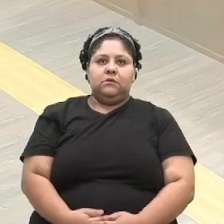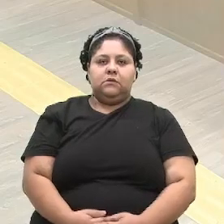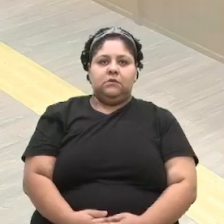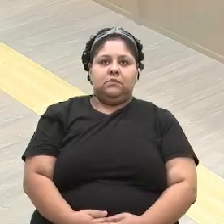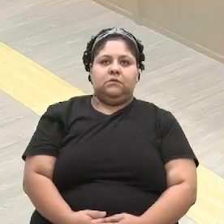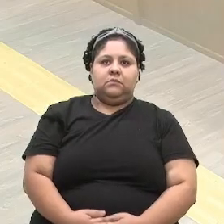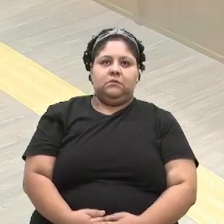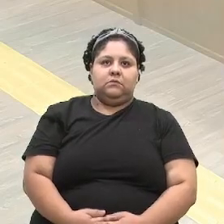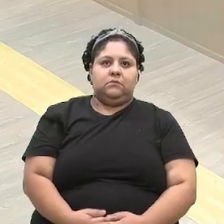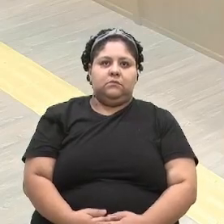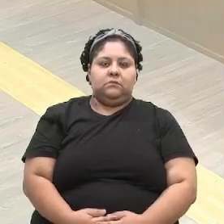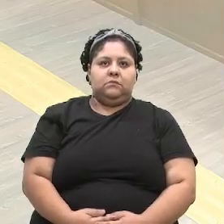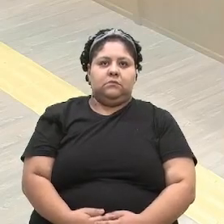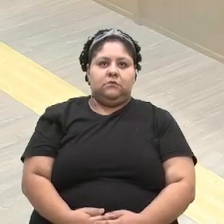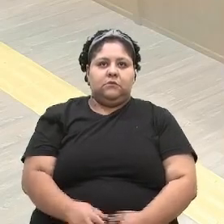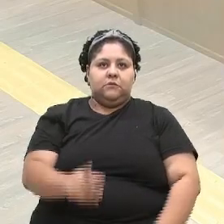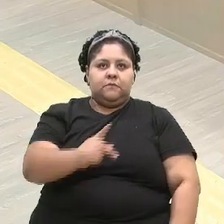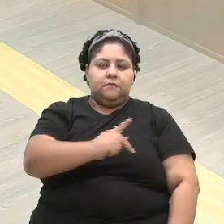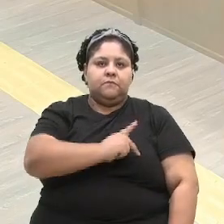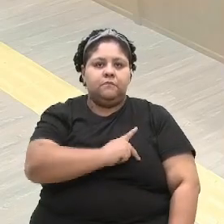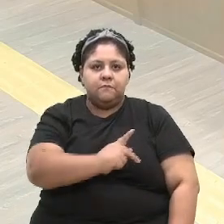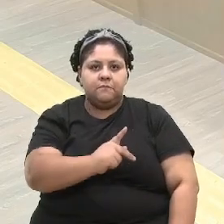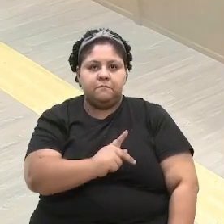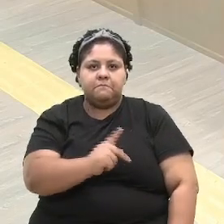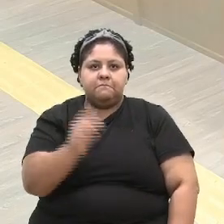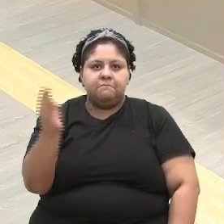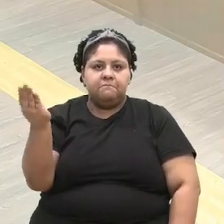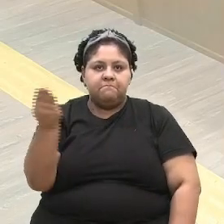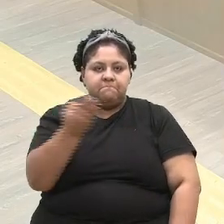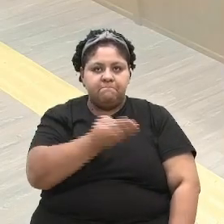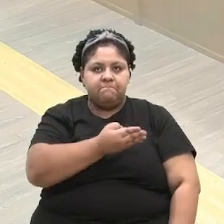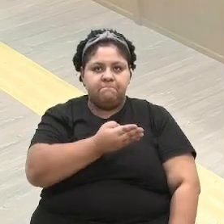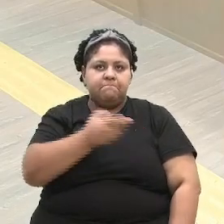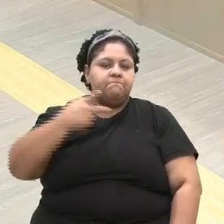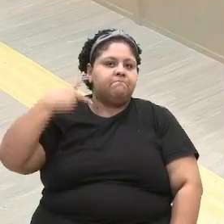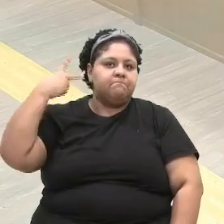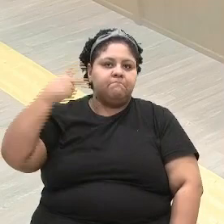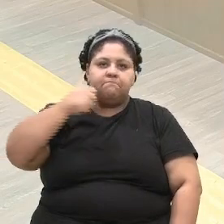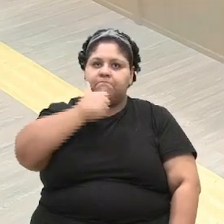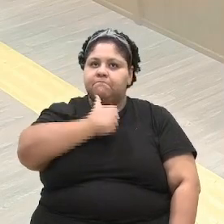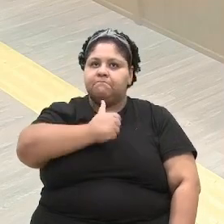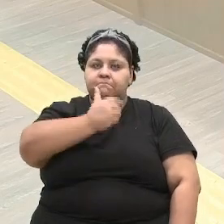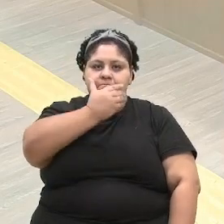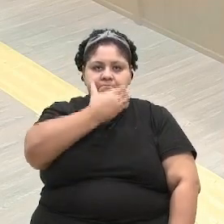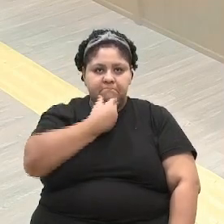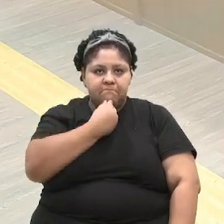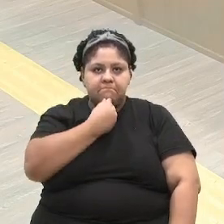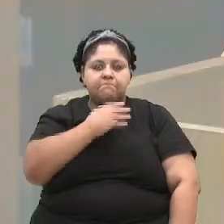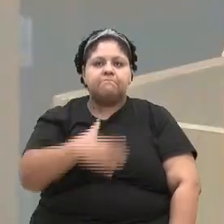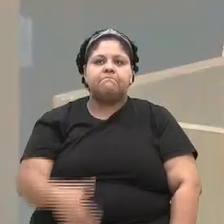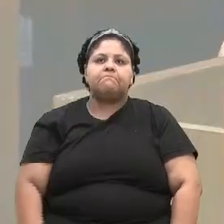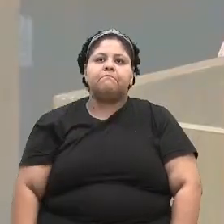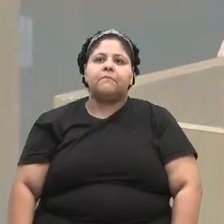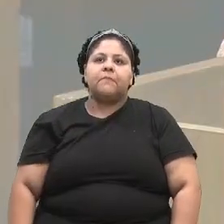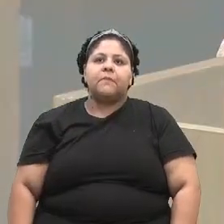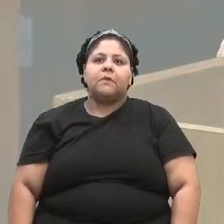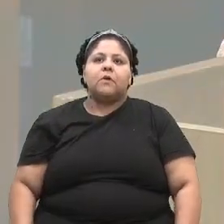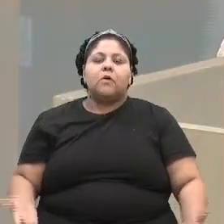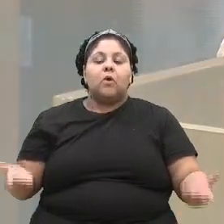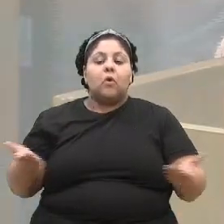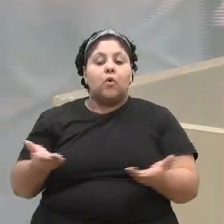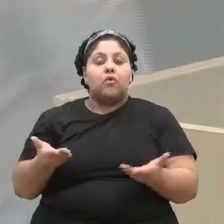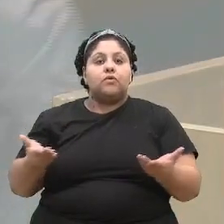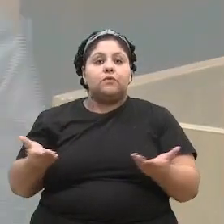Senhora Presidente, nobres pares, colegas vereadores, use o espaço